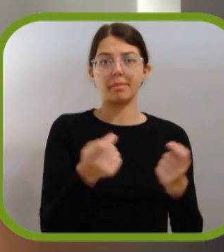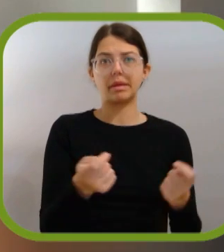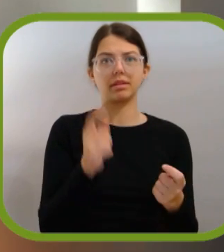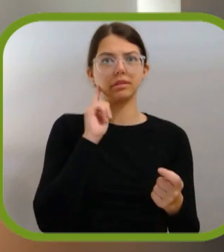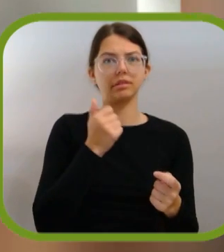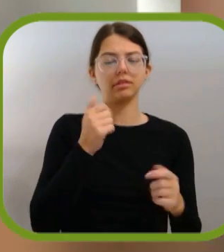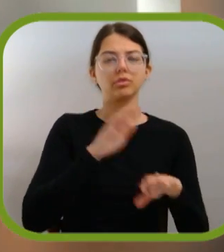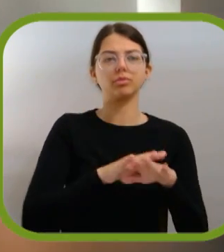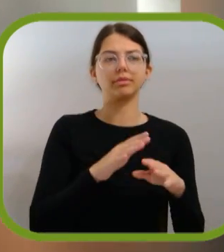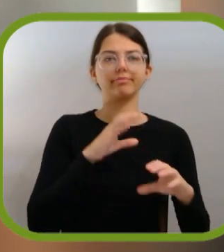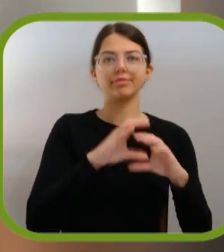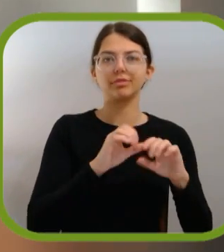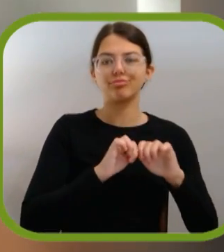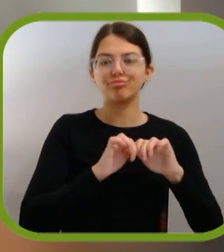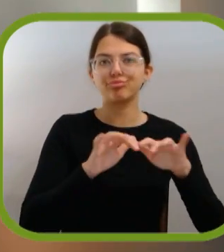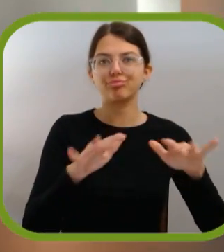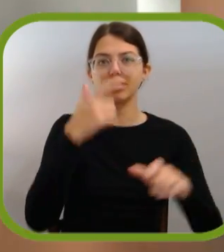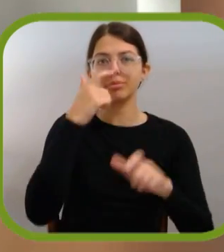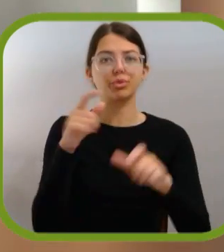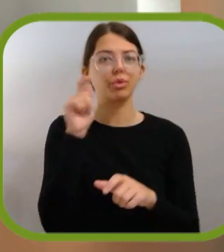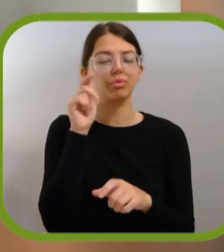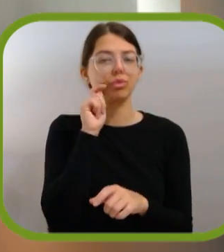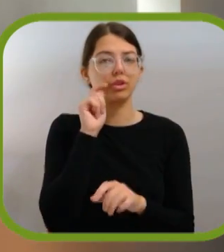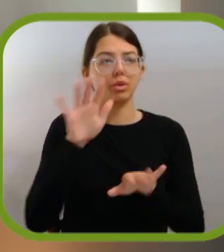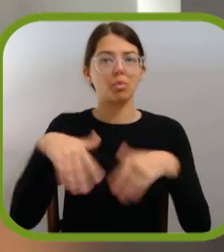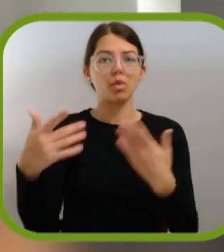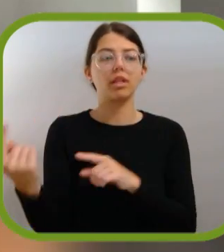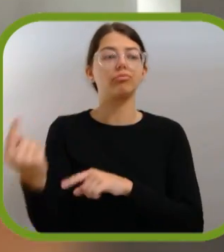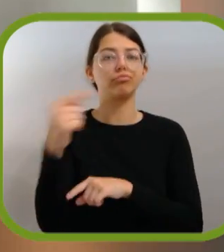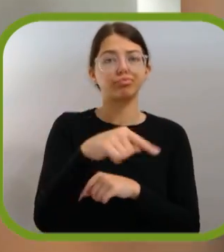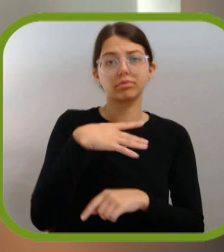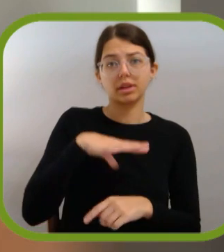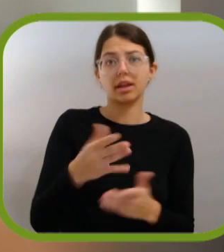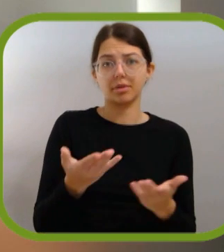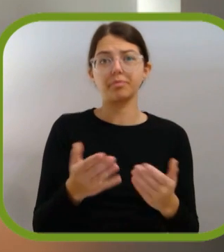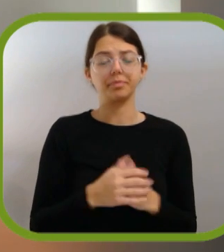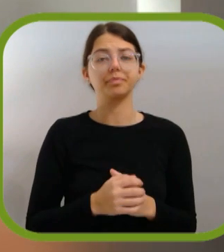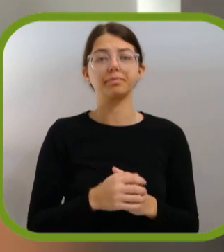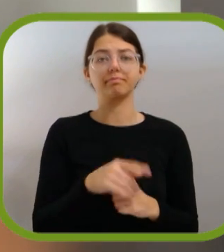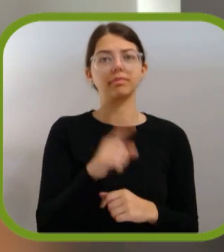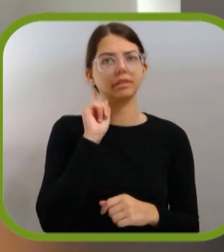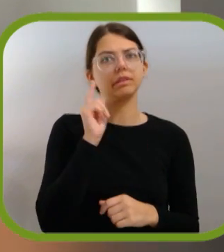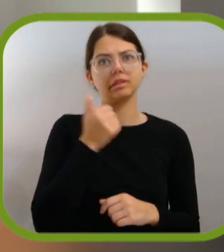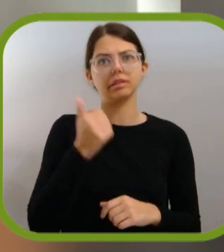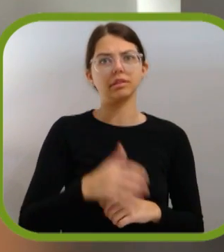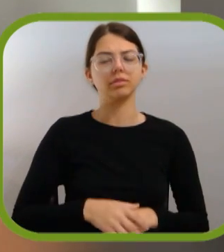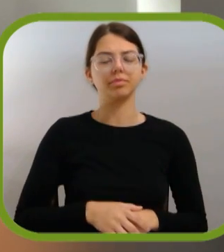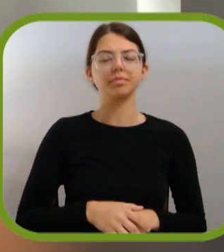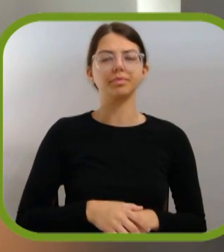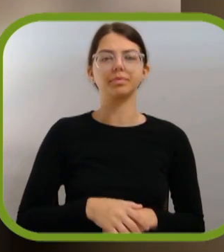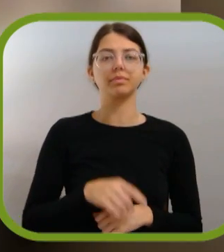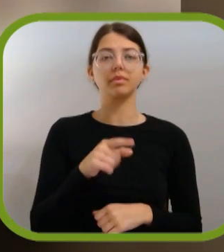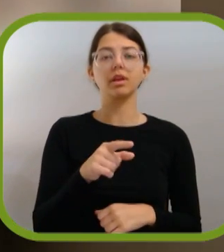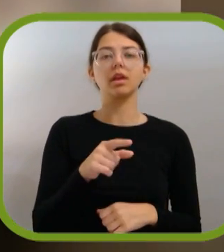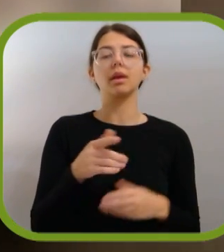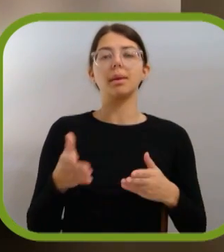ser o meio de comunicação do meu destino para todo o turista que esteja lá fora e que queira visitar-nos. Portanto, acho que um papel fundamental.